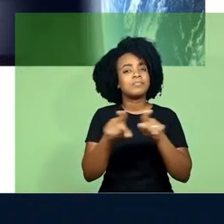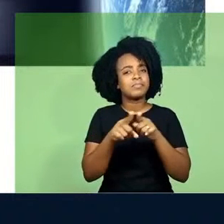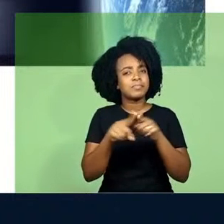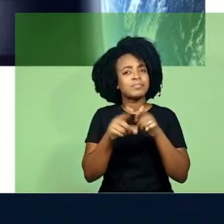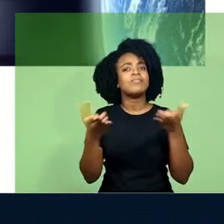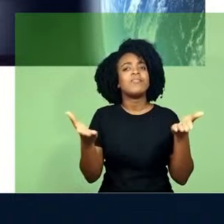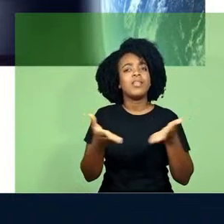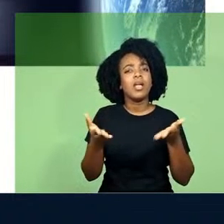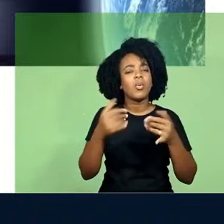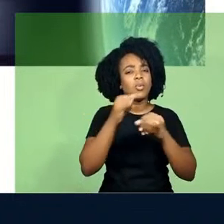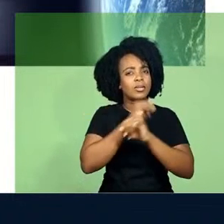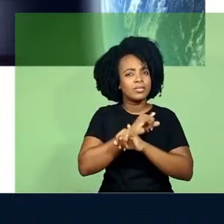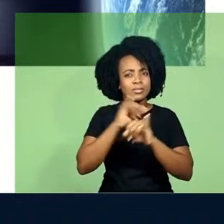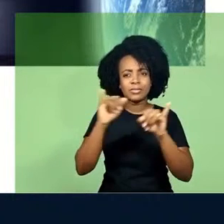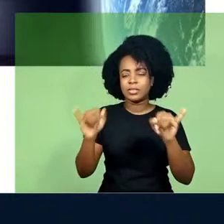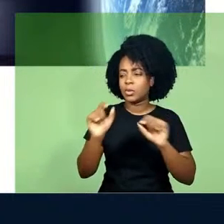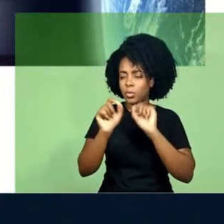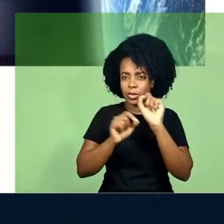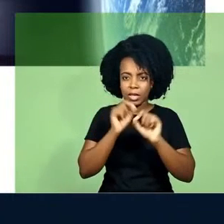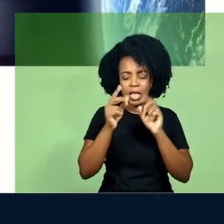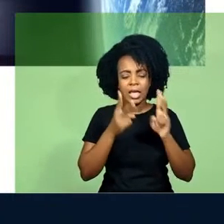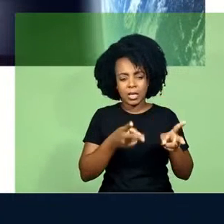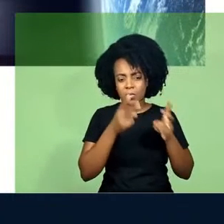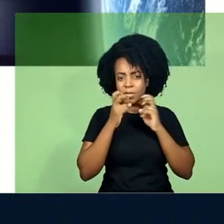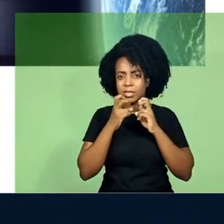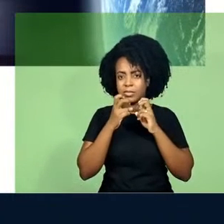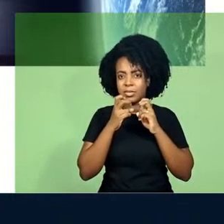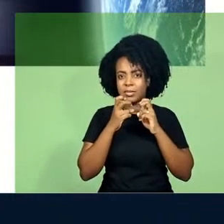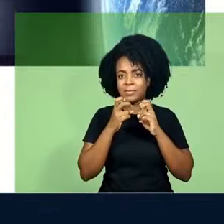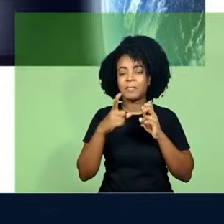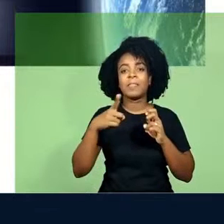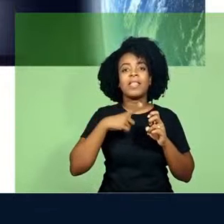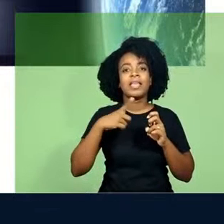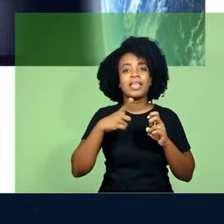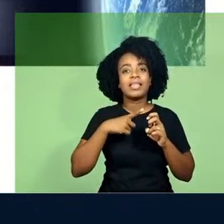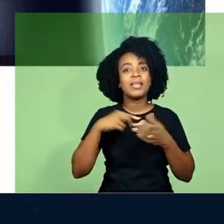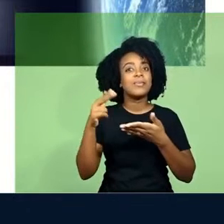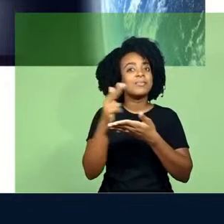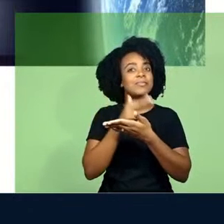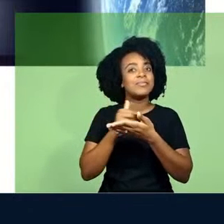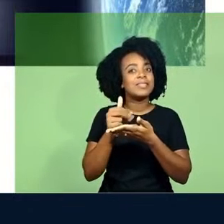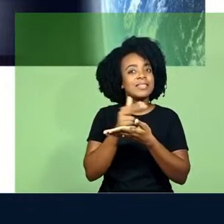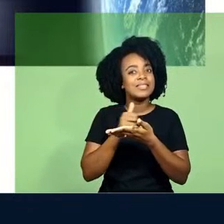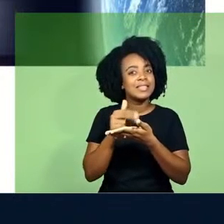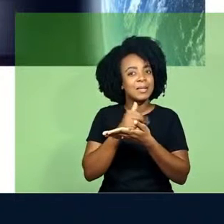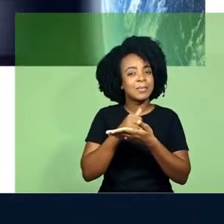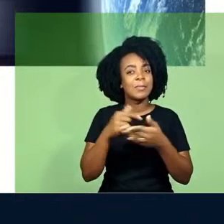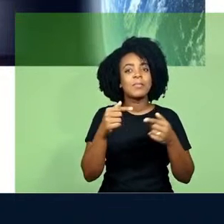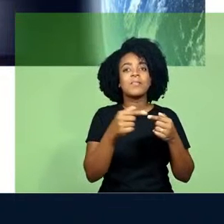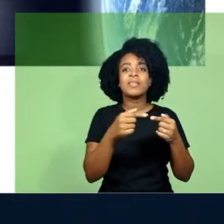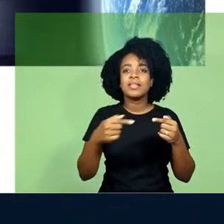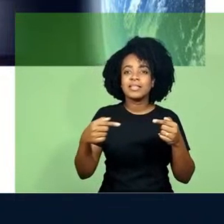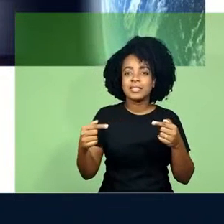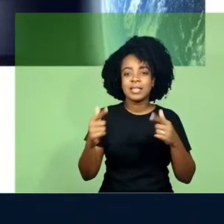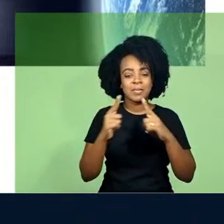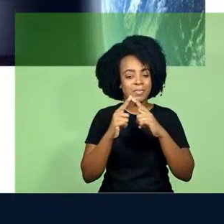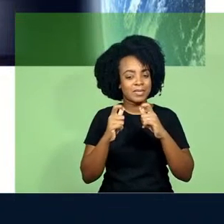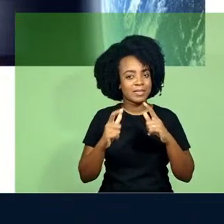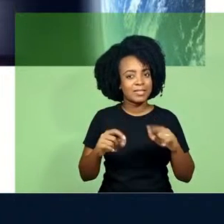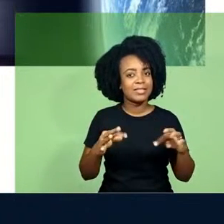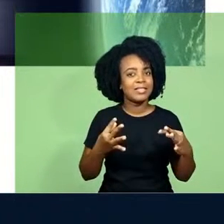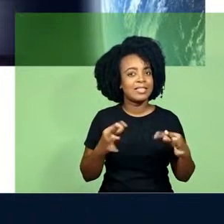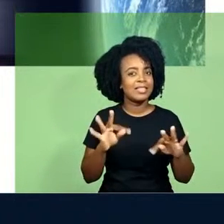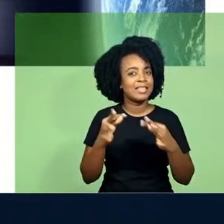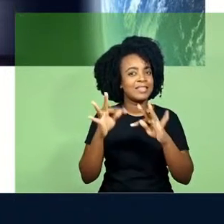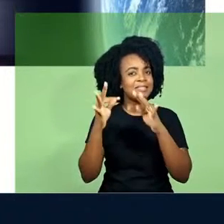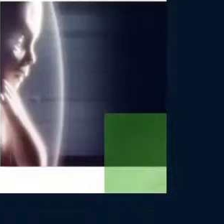marcar aqui o eu percebi ao longo da produção que o símbolo da Semana Nacional de Ciência e